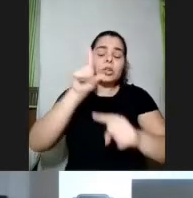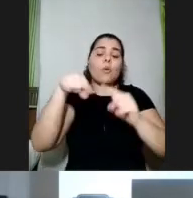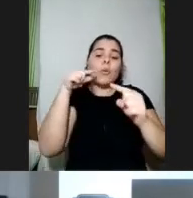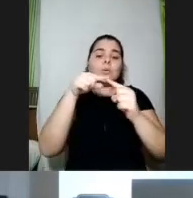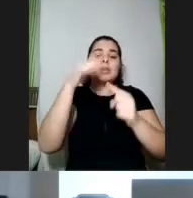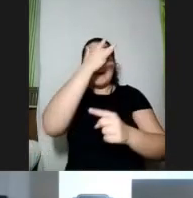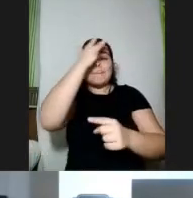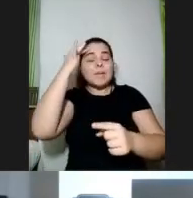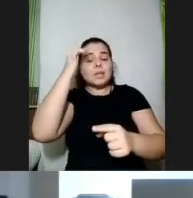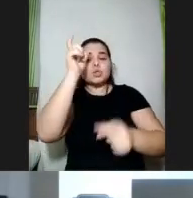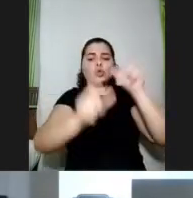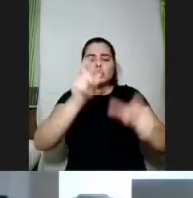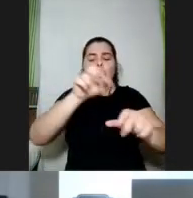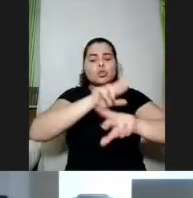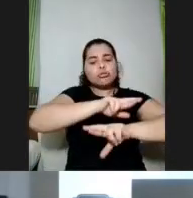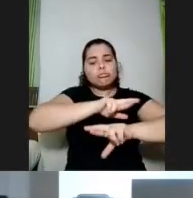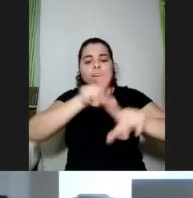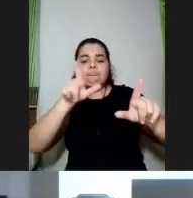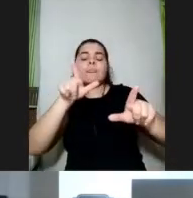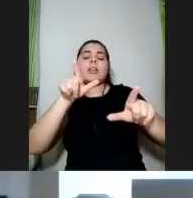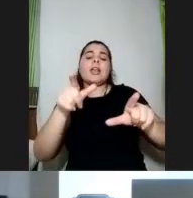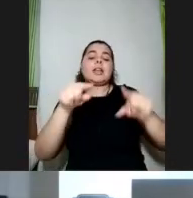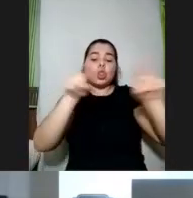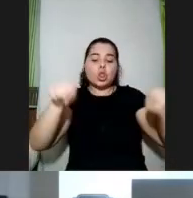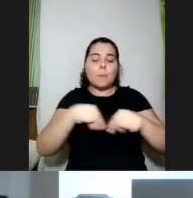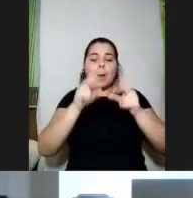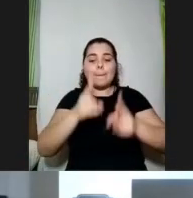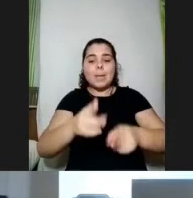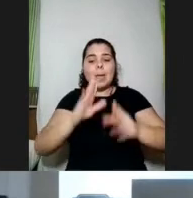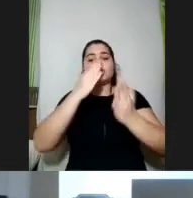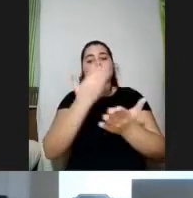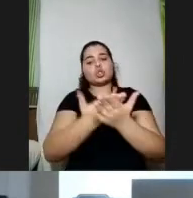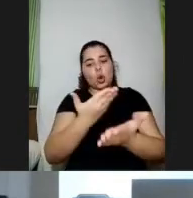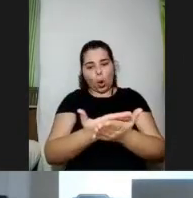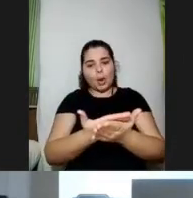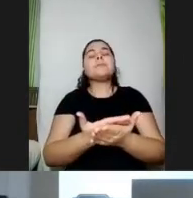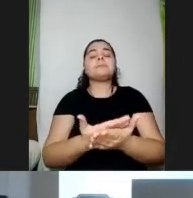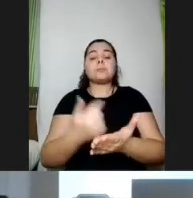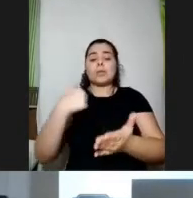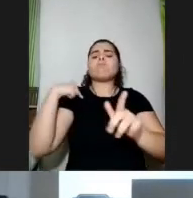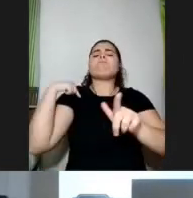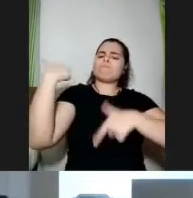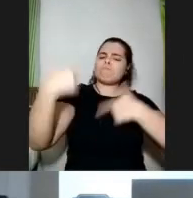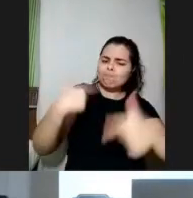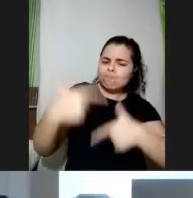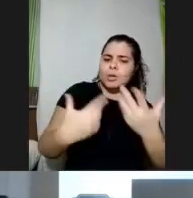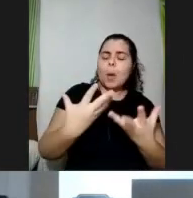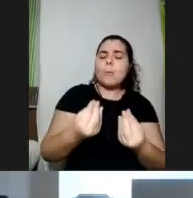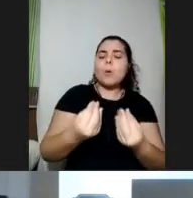mesmo contexto de ensino-aprendizagem, numa mesma sala de aula, numa mesma escola. E eu tenho trabalhado bastante com isso, tanto